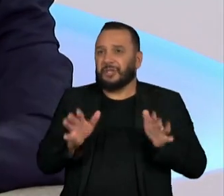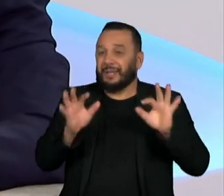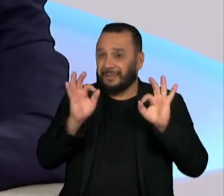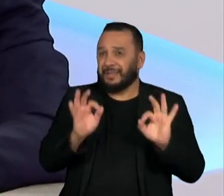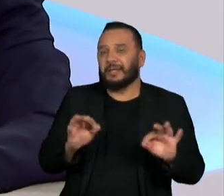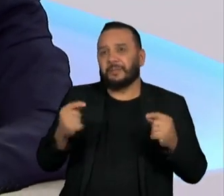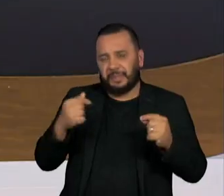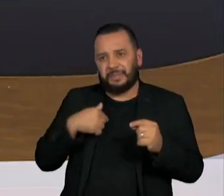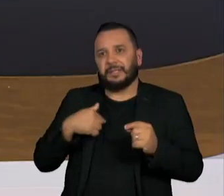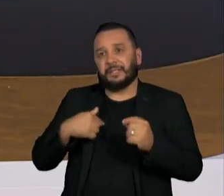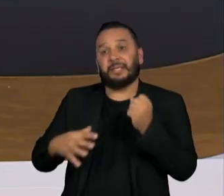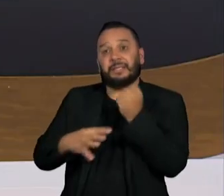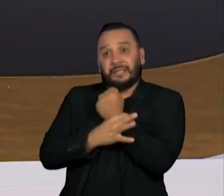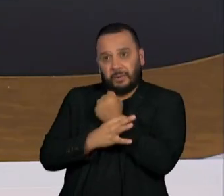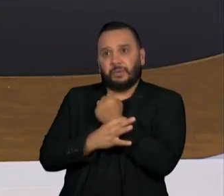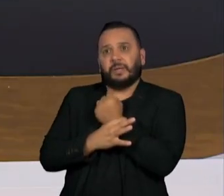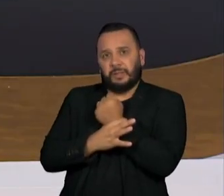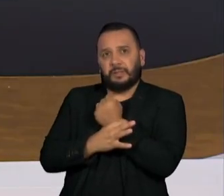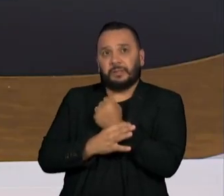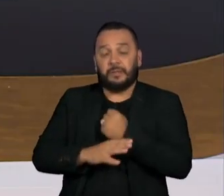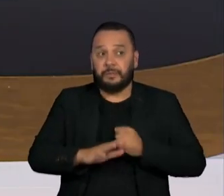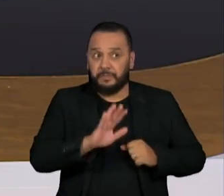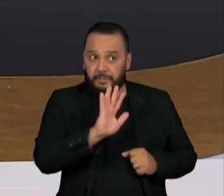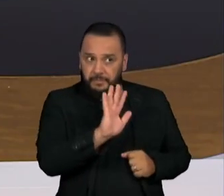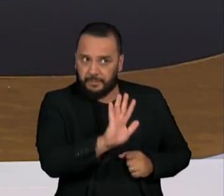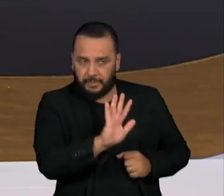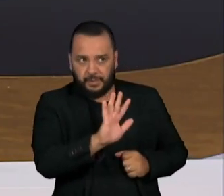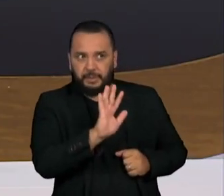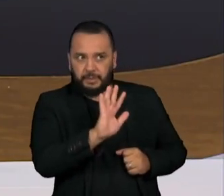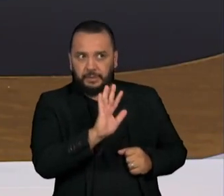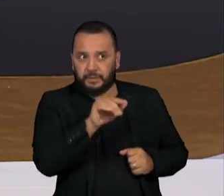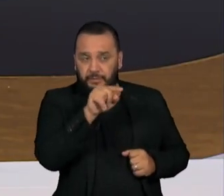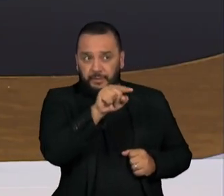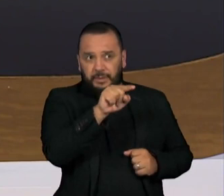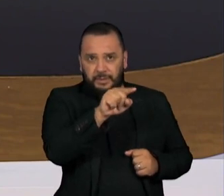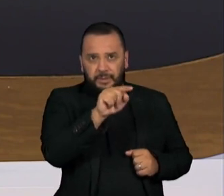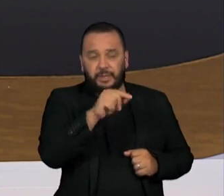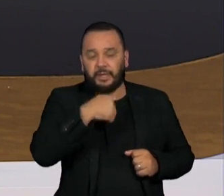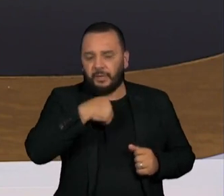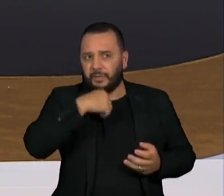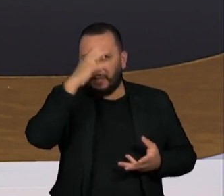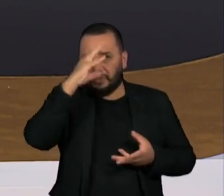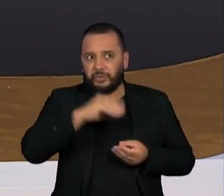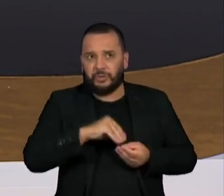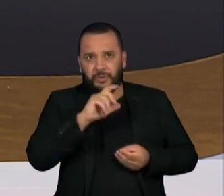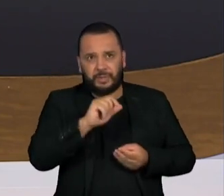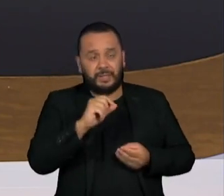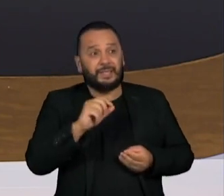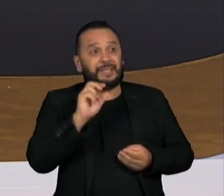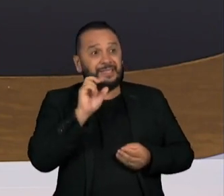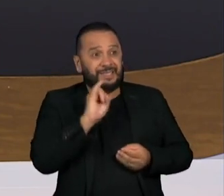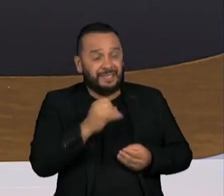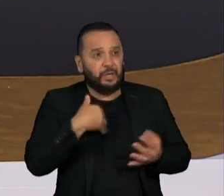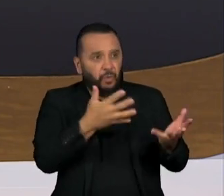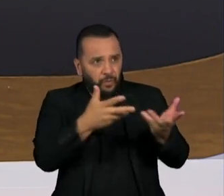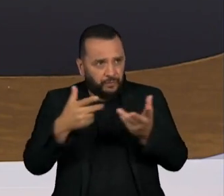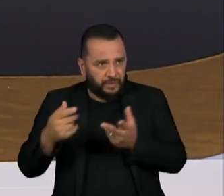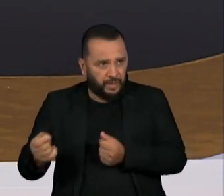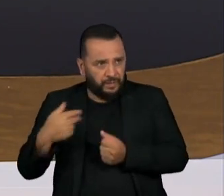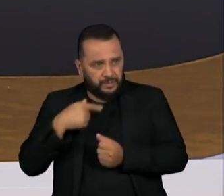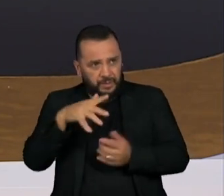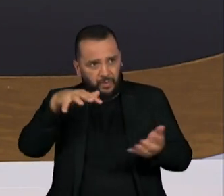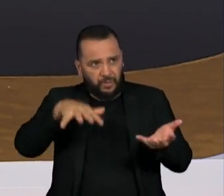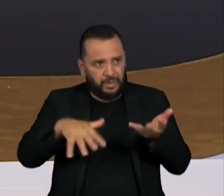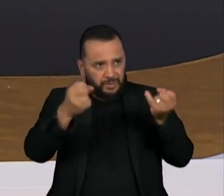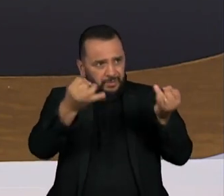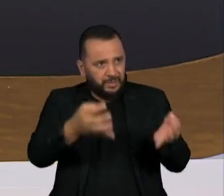com credibilidade. Credibilidade, só mais antes de eu passar para a Juliana, em relação, então, ao que eu entendi, se fizer um convite, o senhor vai ao Congresso